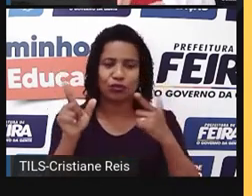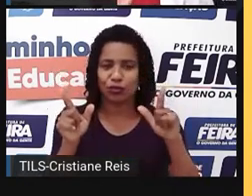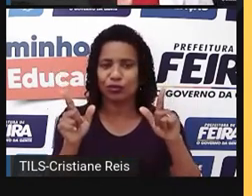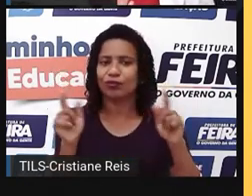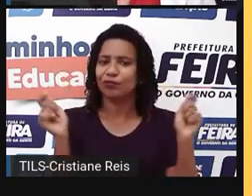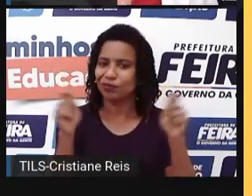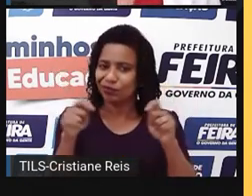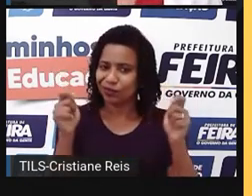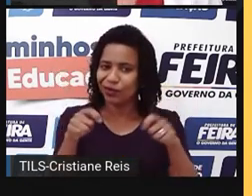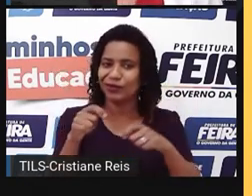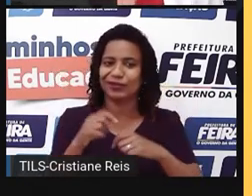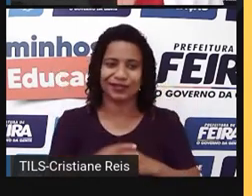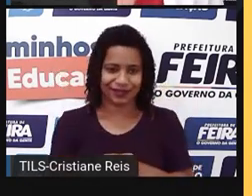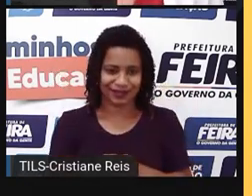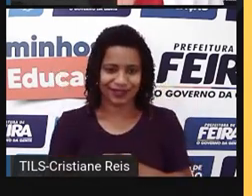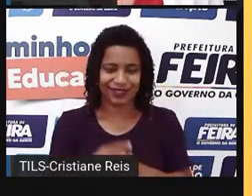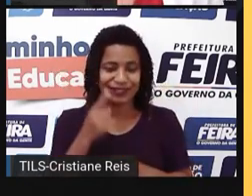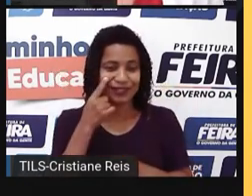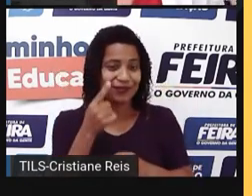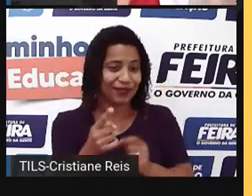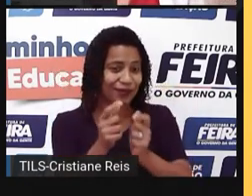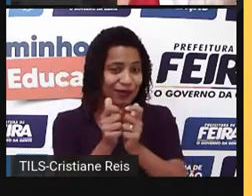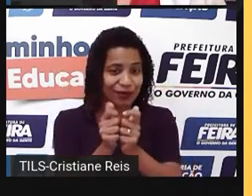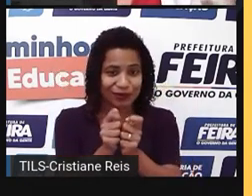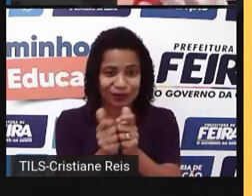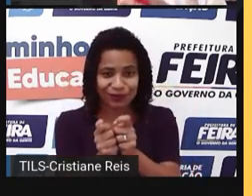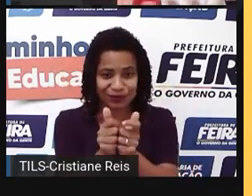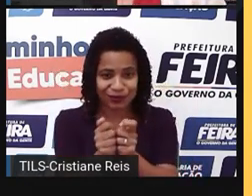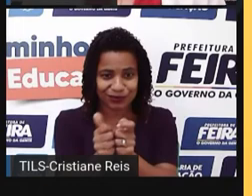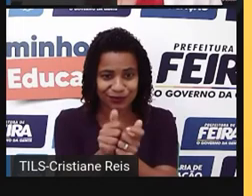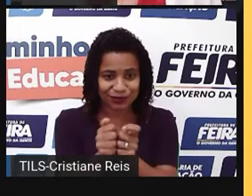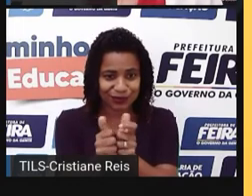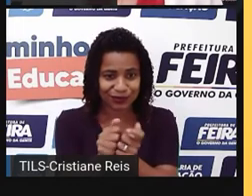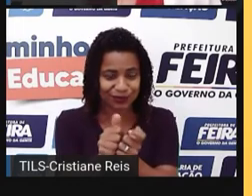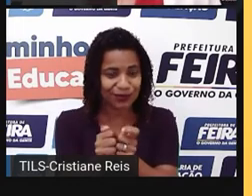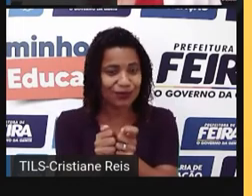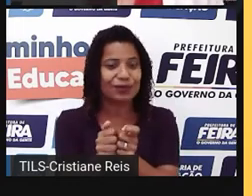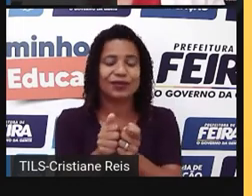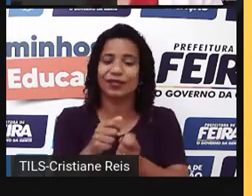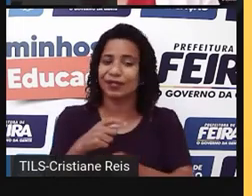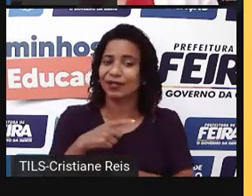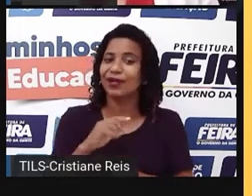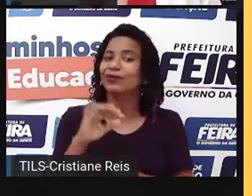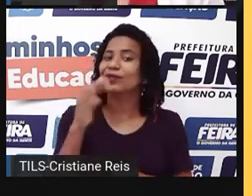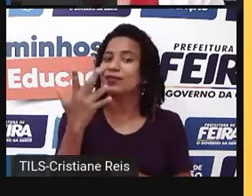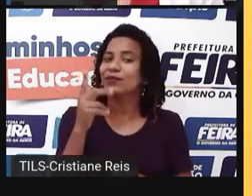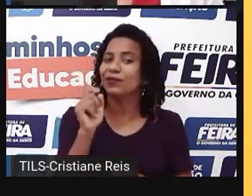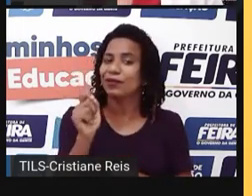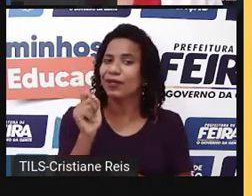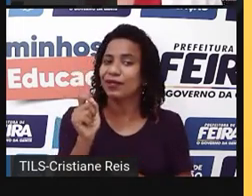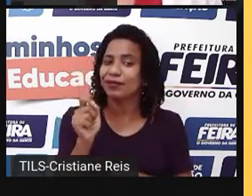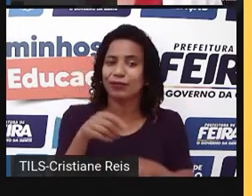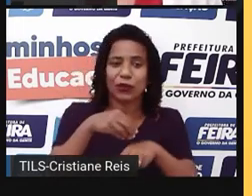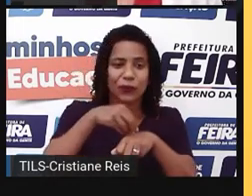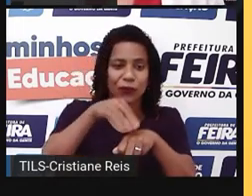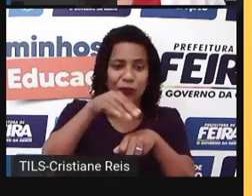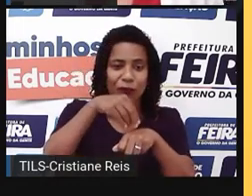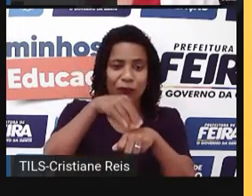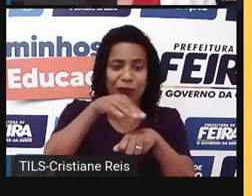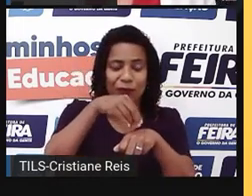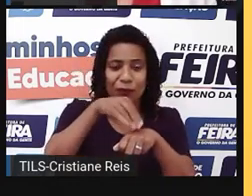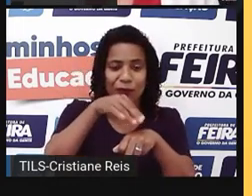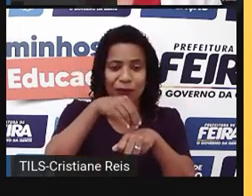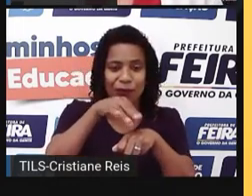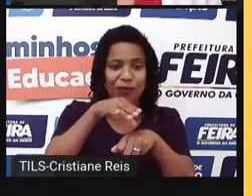game, Interland, que durante todo o jogo, o que é acontece? Instruções, né? São